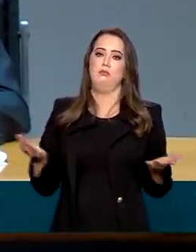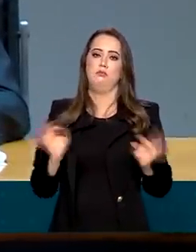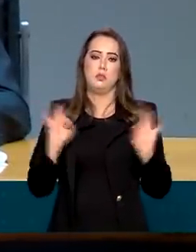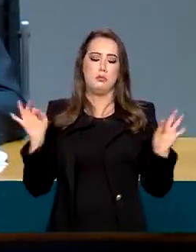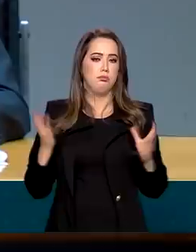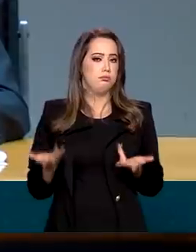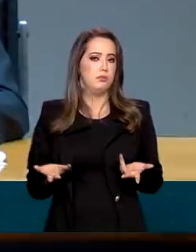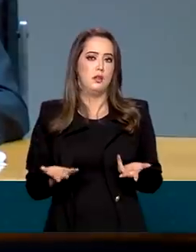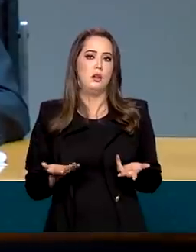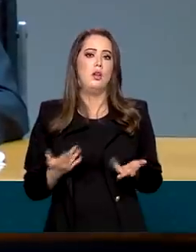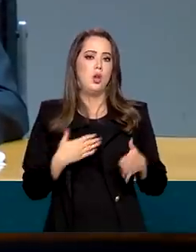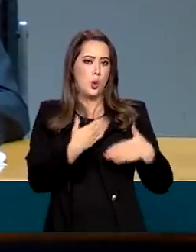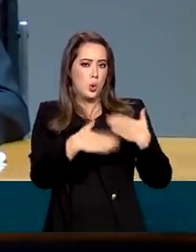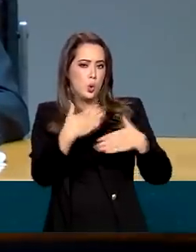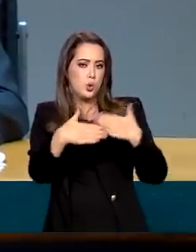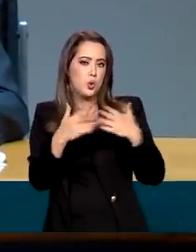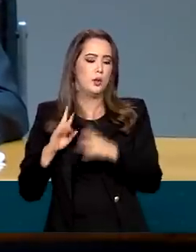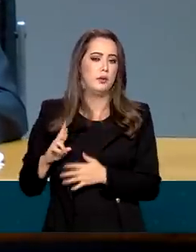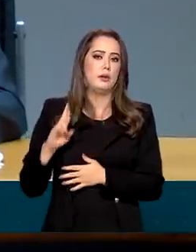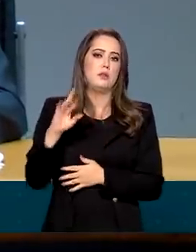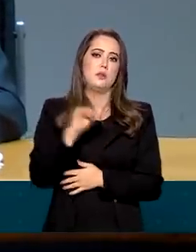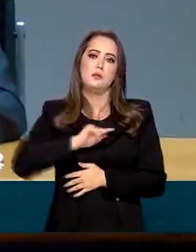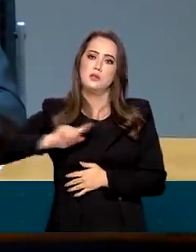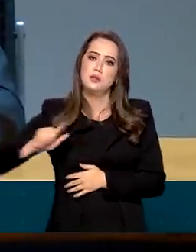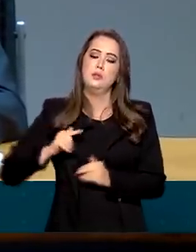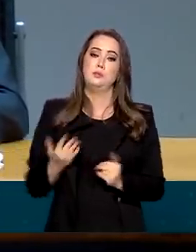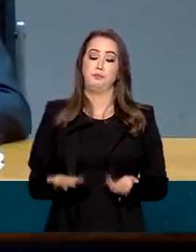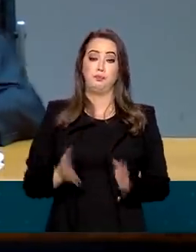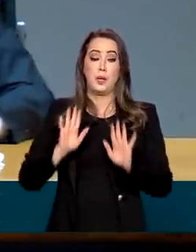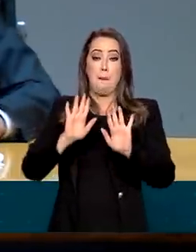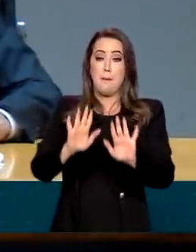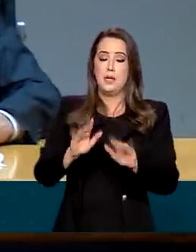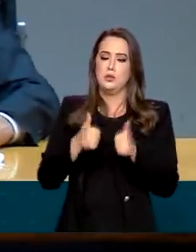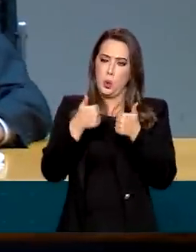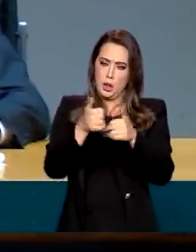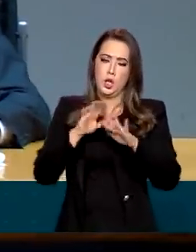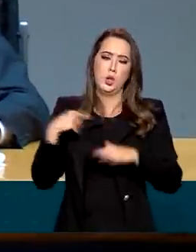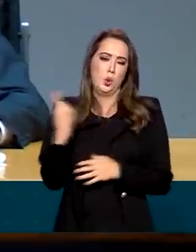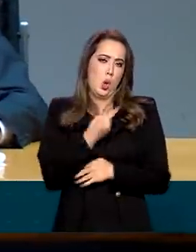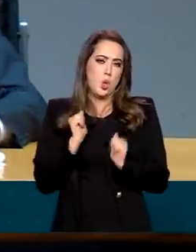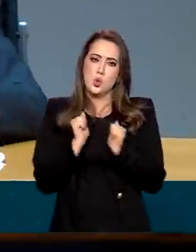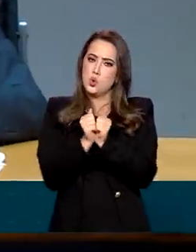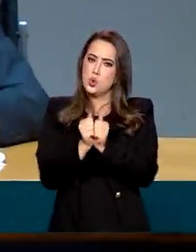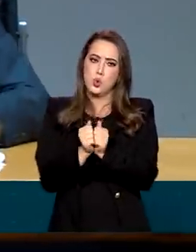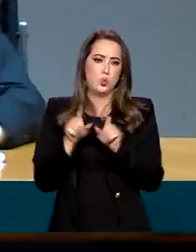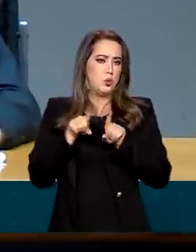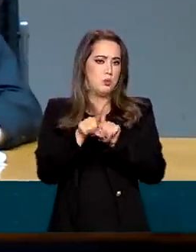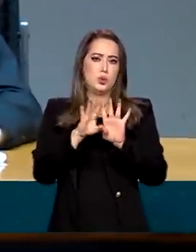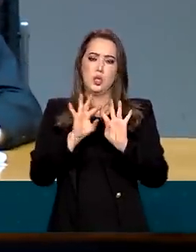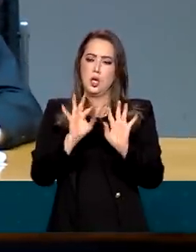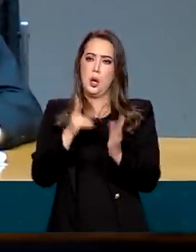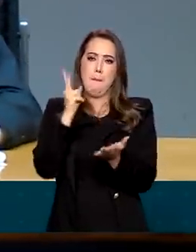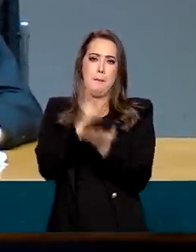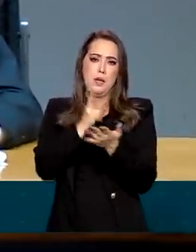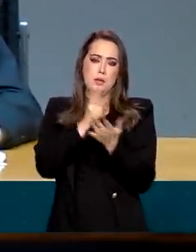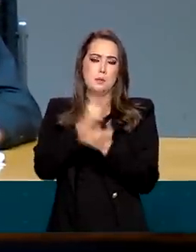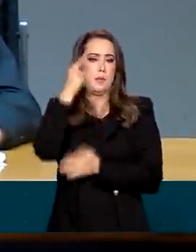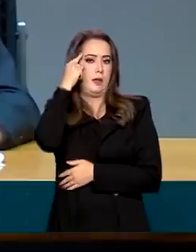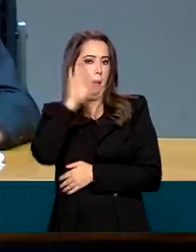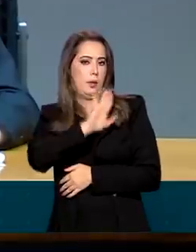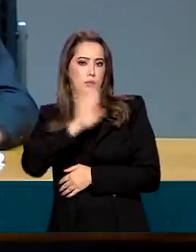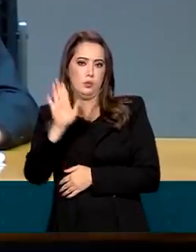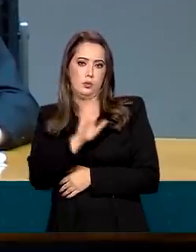Claro que dá. Mantendo a responsabilidade fiscal. Bom, até íamos todos juntos. Inclusive, a nossa equipe estava negociando isso.